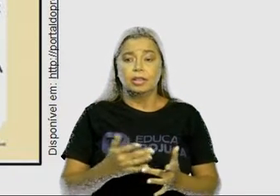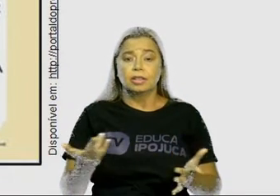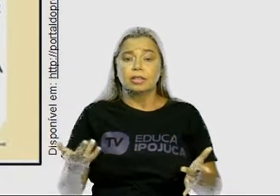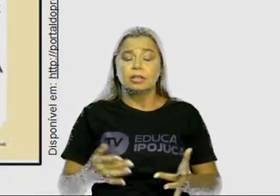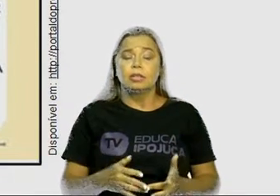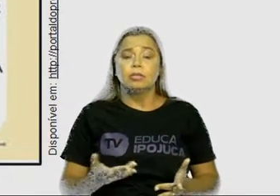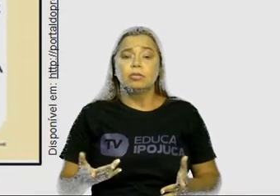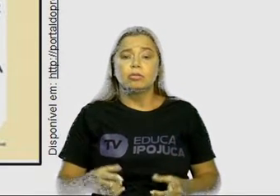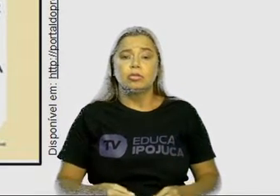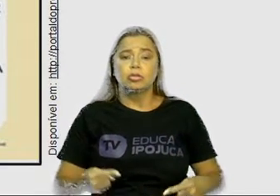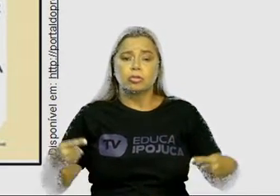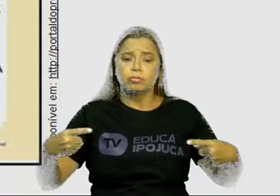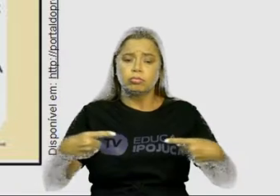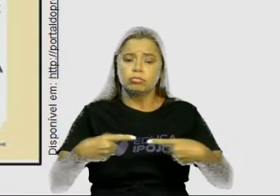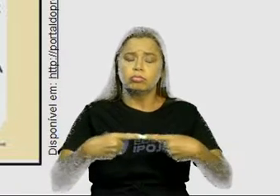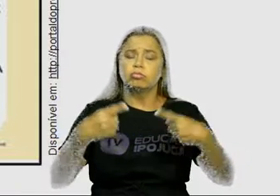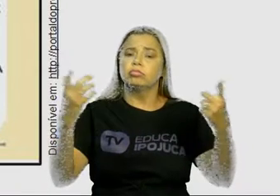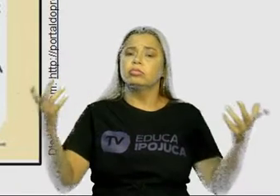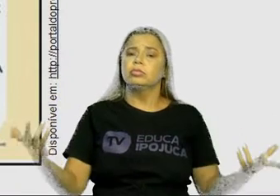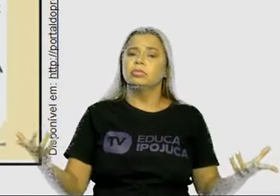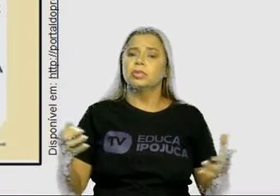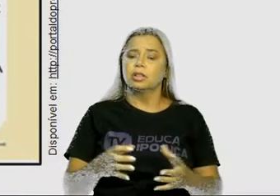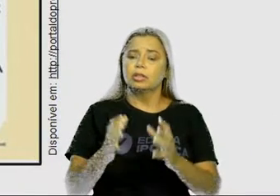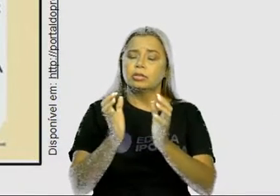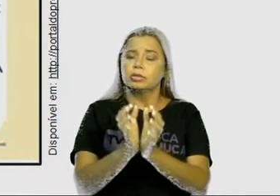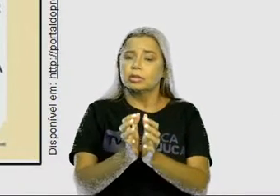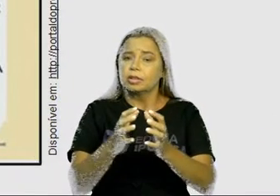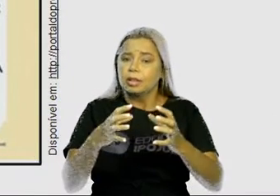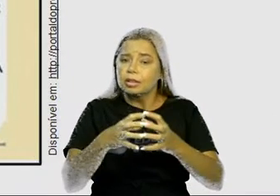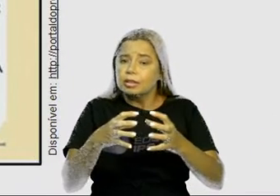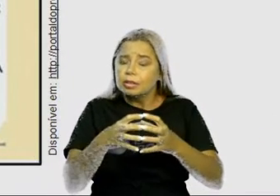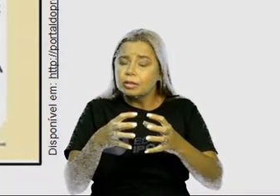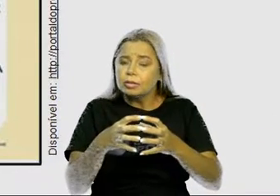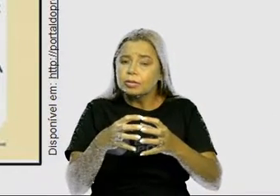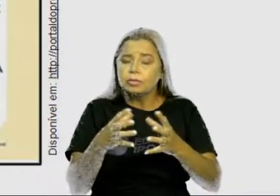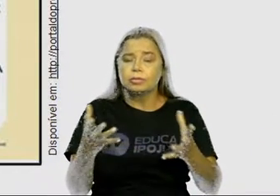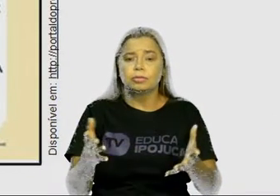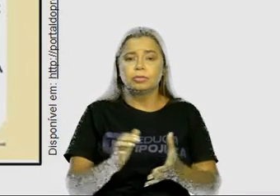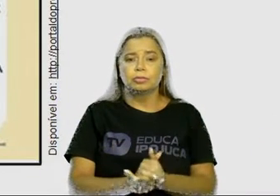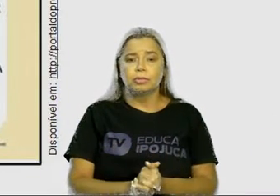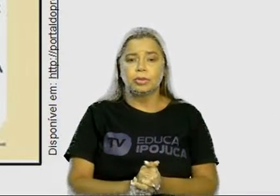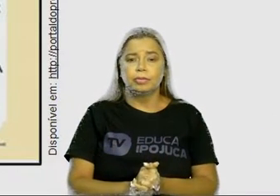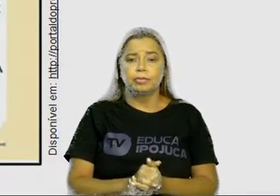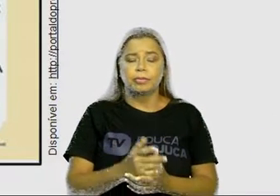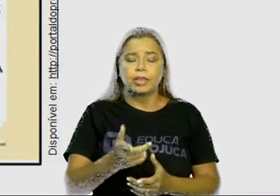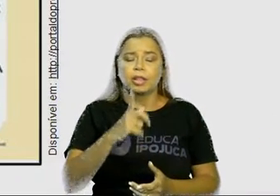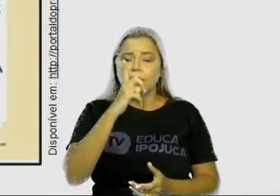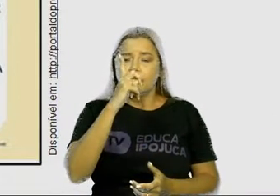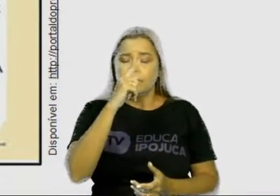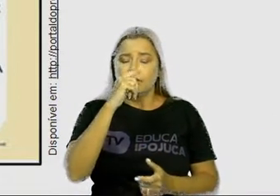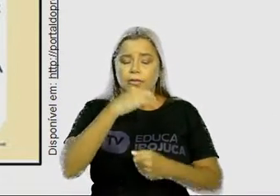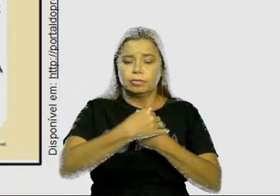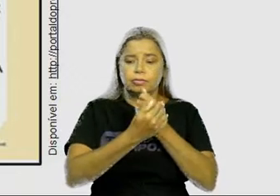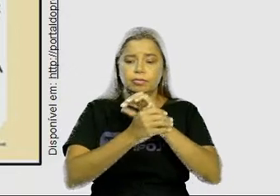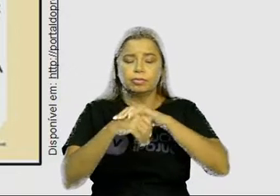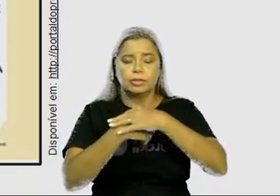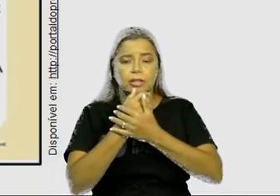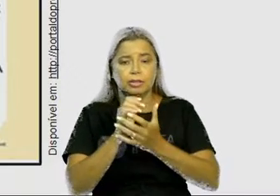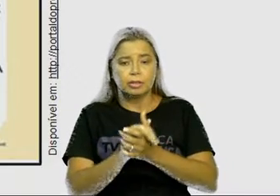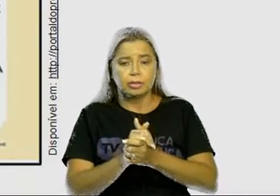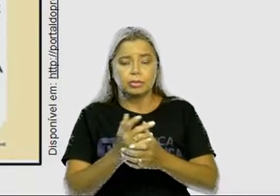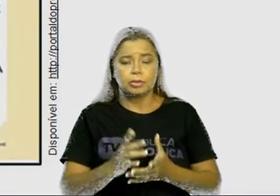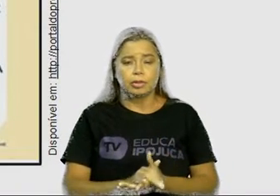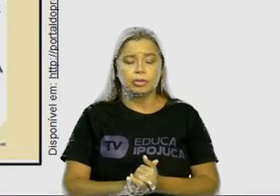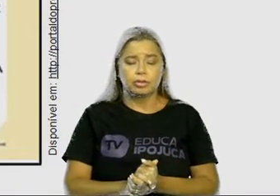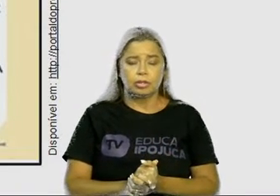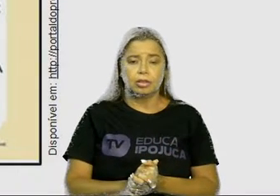convivência daquele grupo. Portanto, aqui nós temos lave a mão, levante a mão se quiser